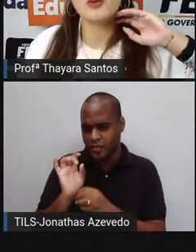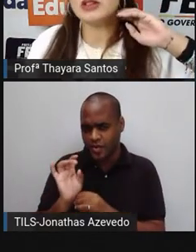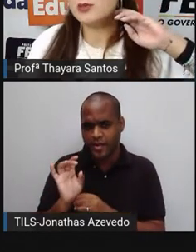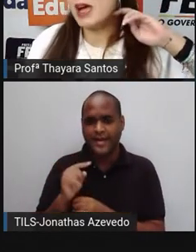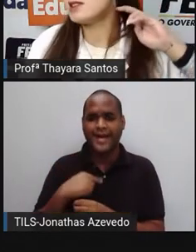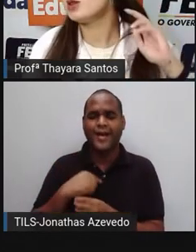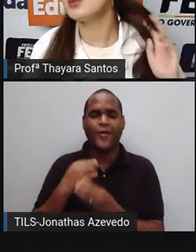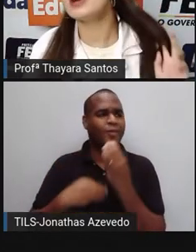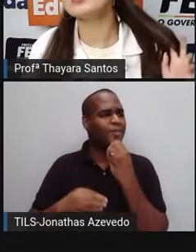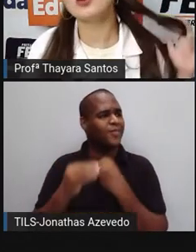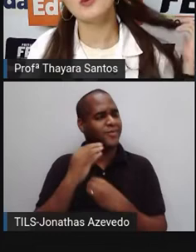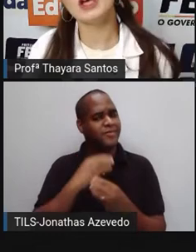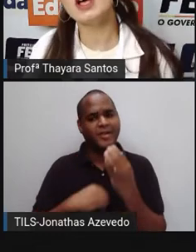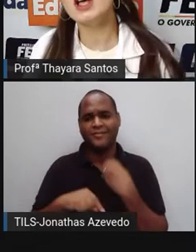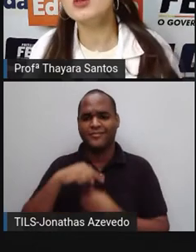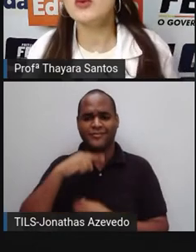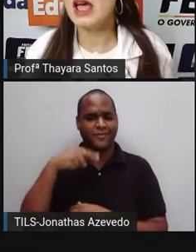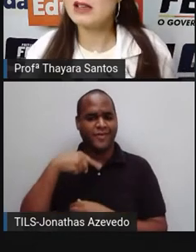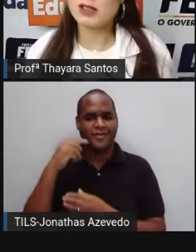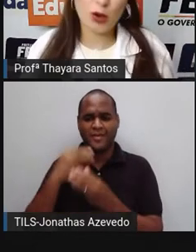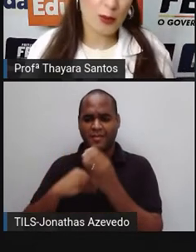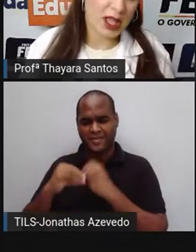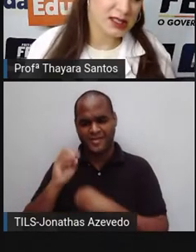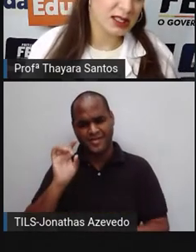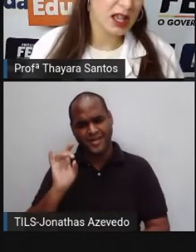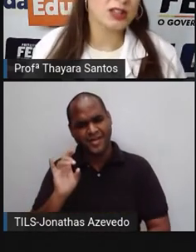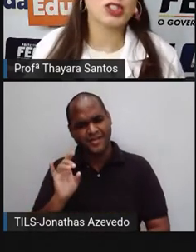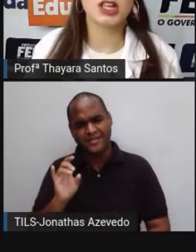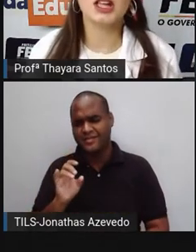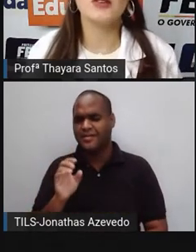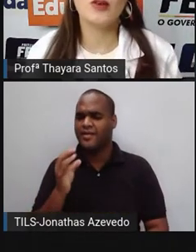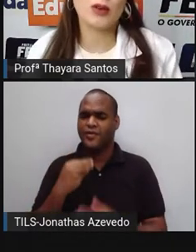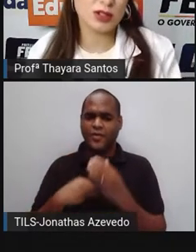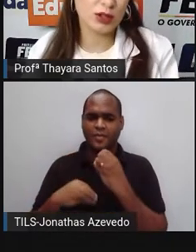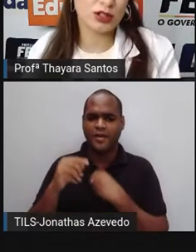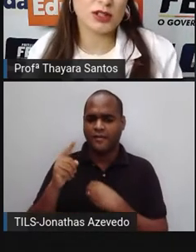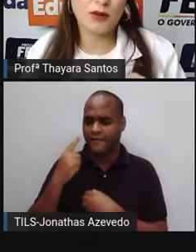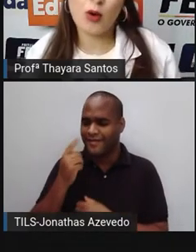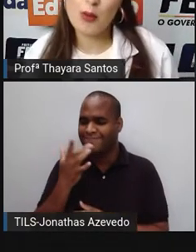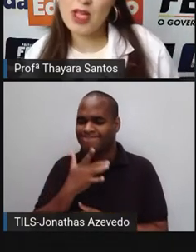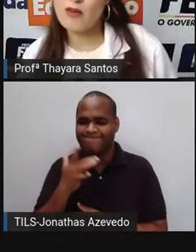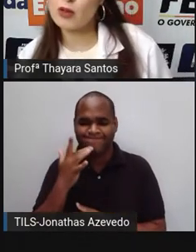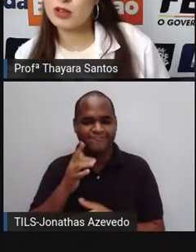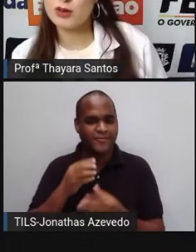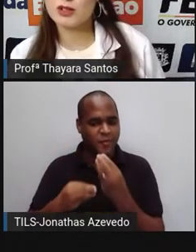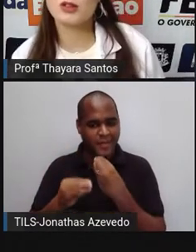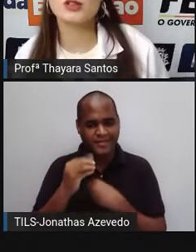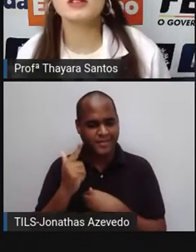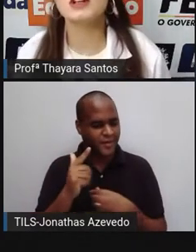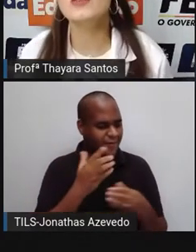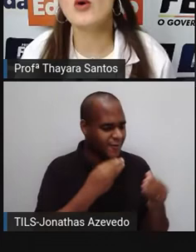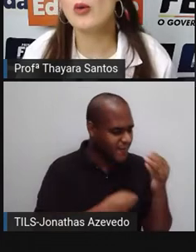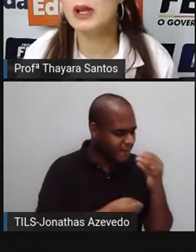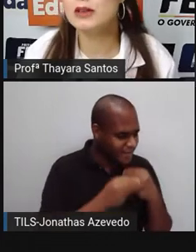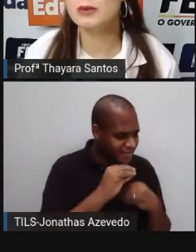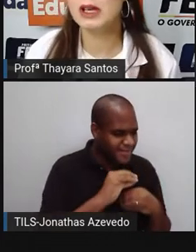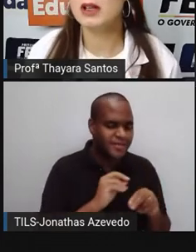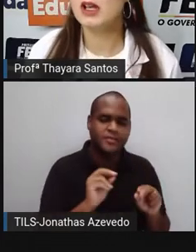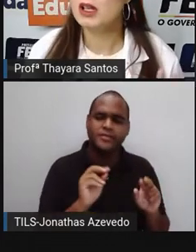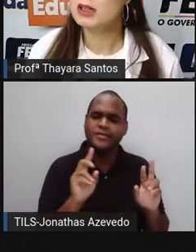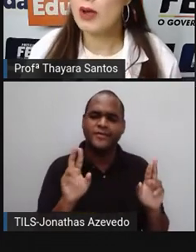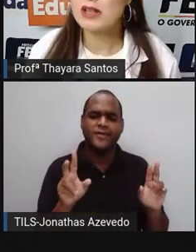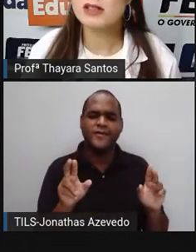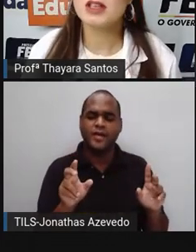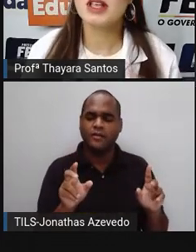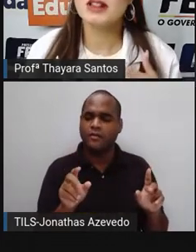gente, eu tô comendo demais, eu não paro de comer. Não é esse comer assim, ah, cheguei aqui, vi uma coisa gostosa, vou comer, vi outra coisa gostosa ali, vou comer também.